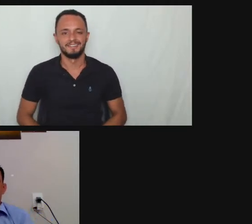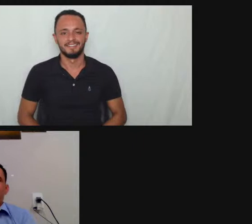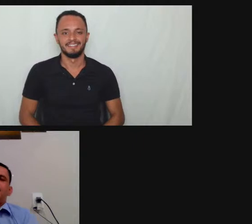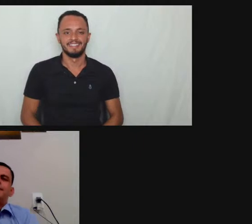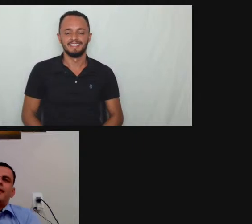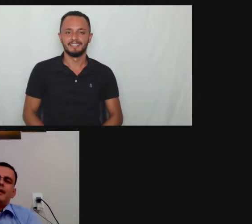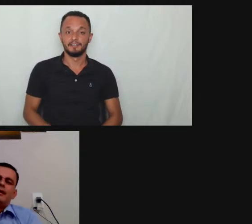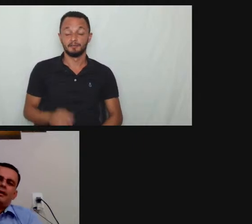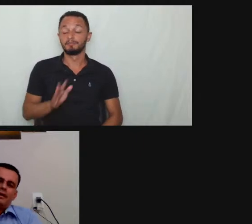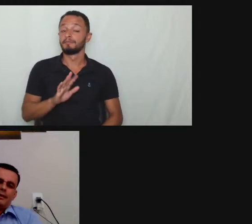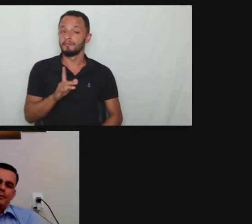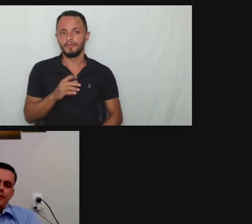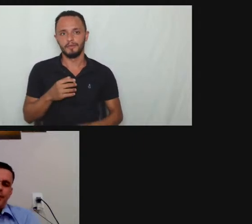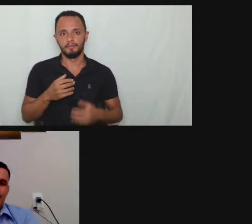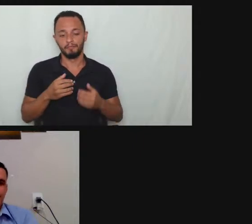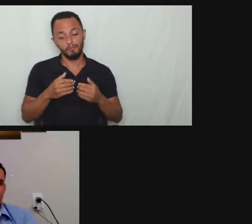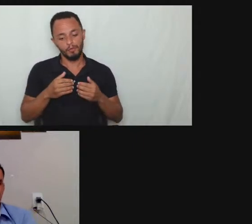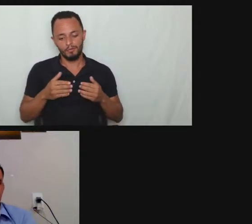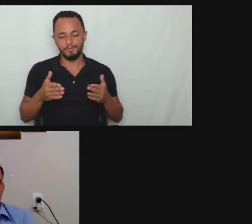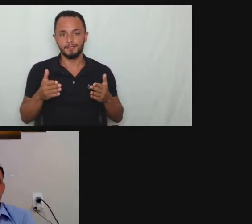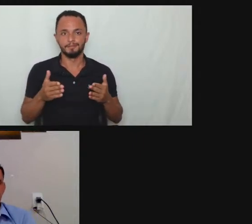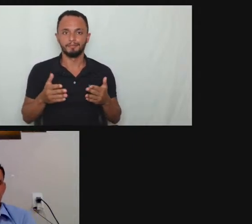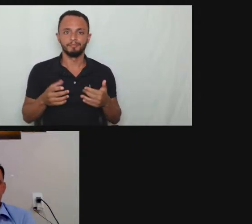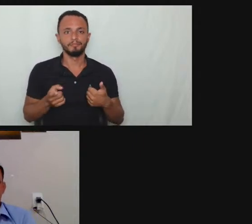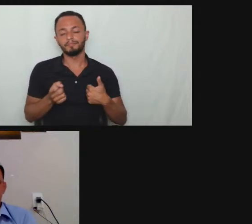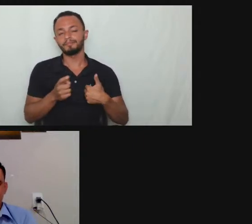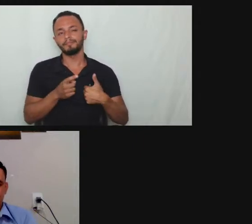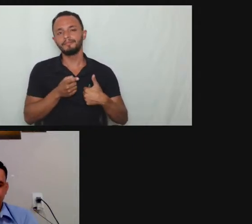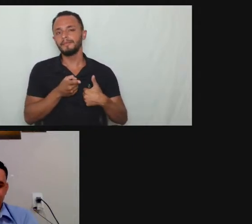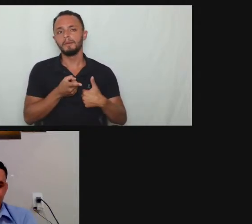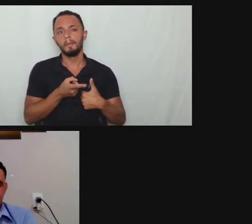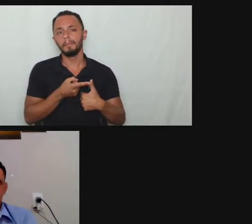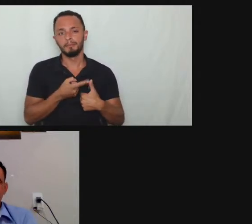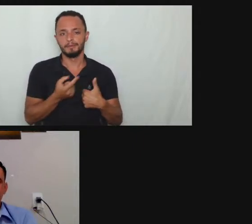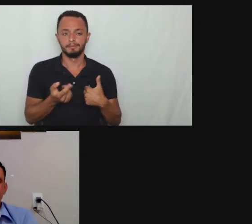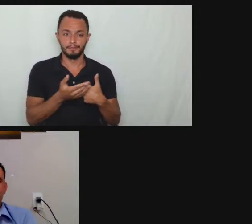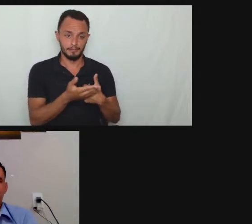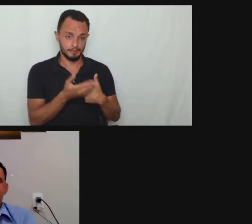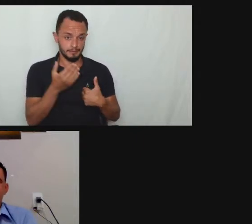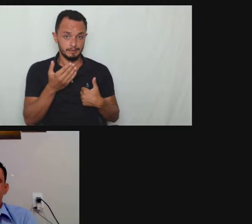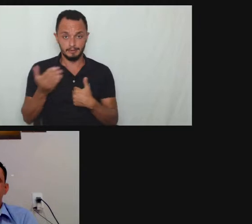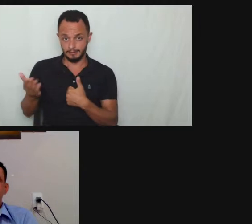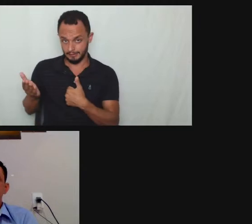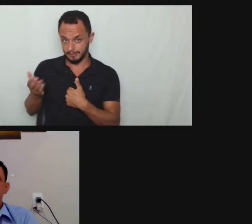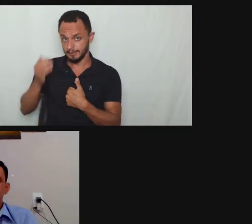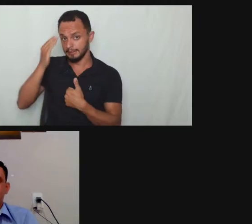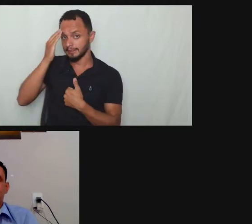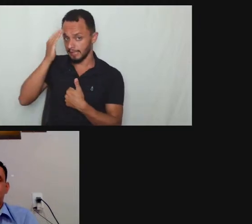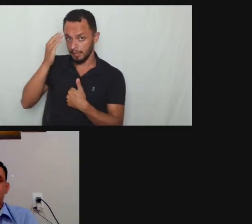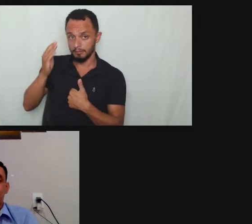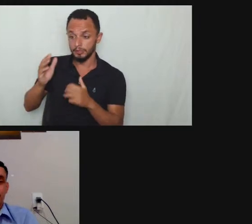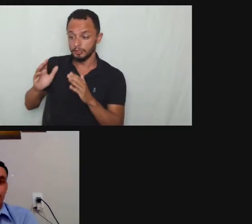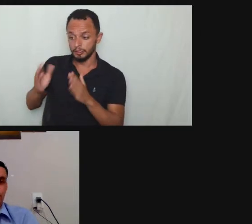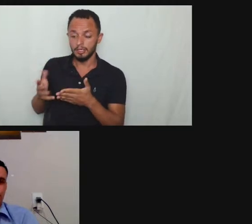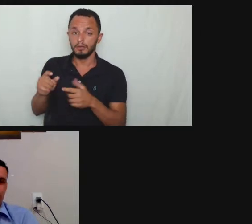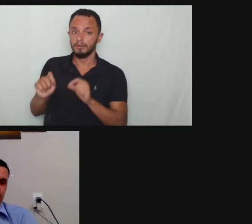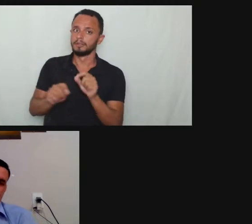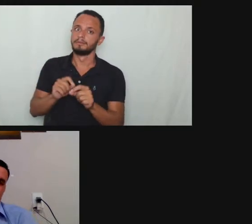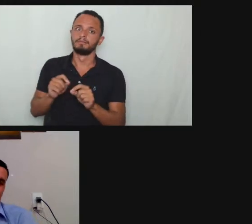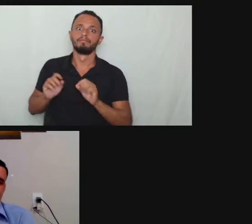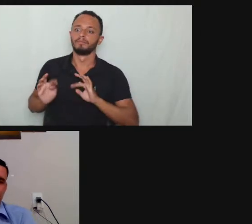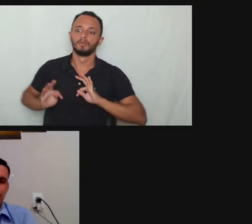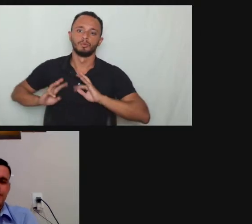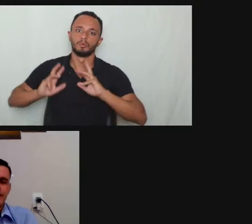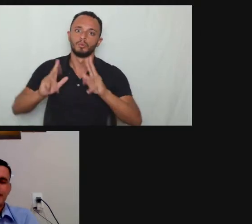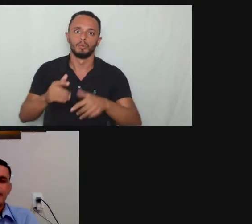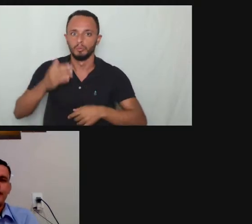doutor vamos lá é primeiramente o que o doutor já adiantou que todo mundo tem que ter ciência que o público